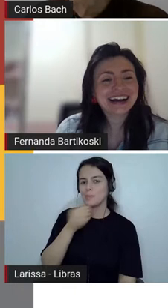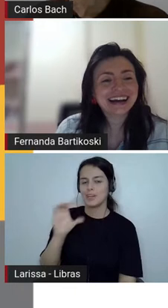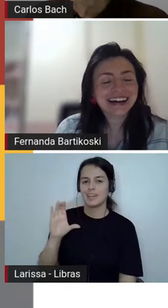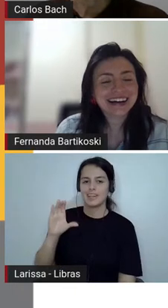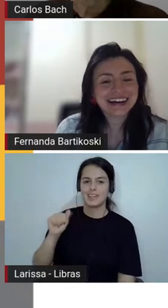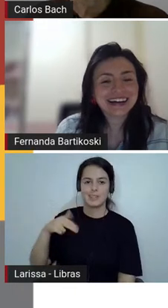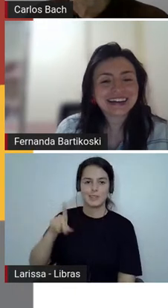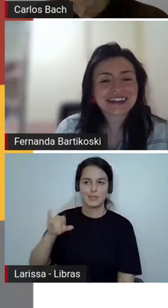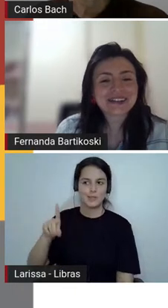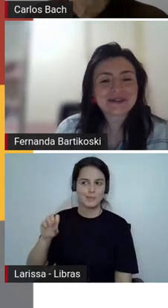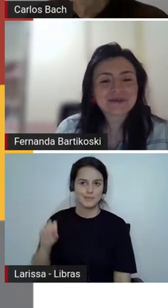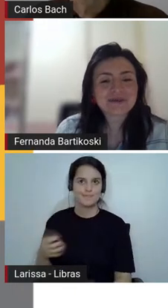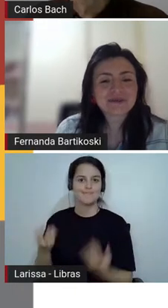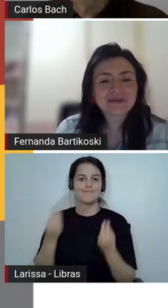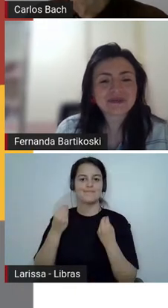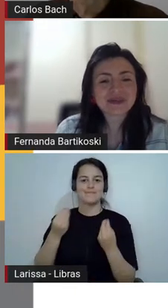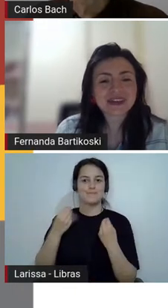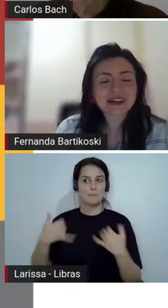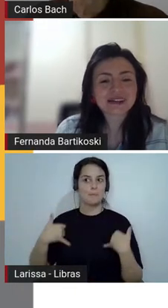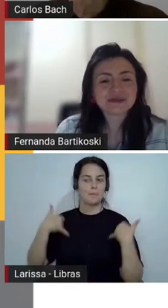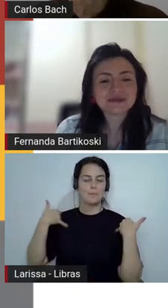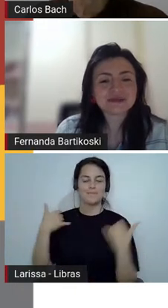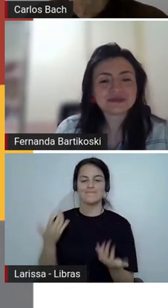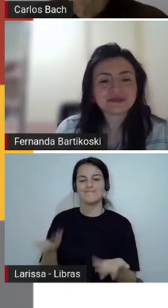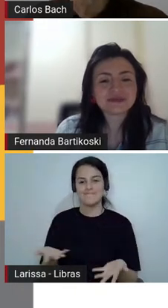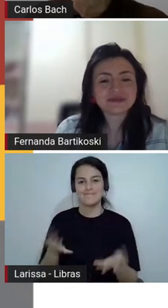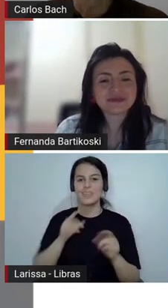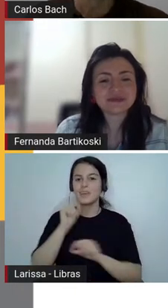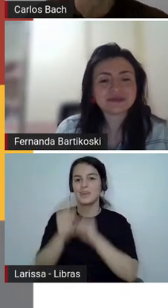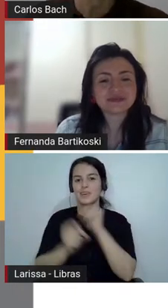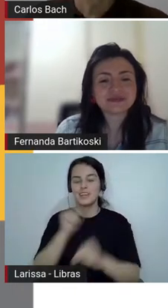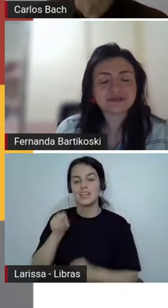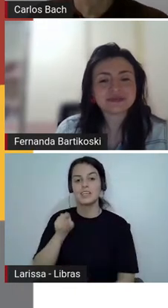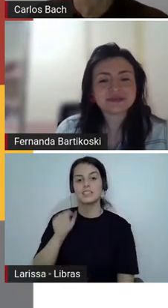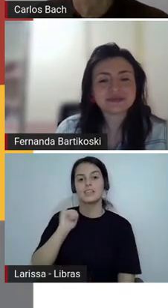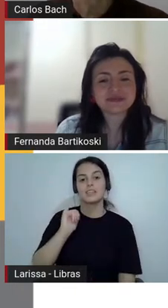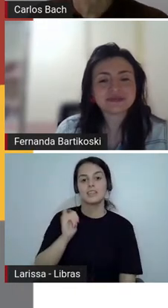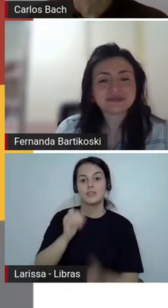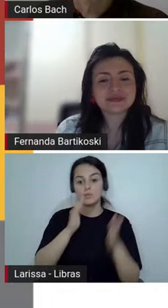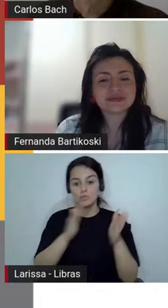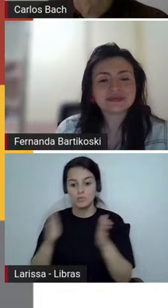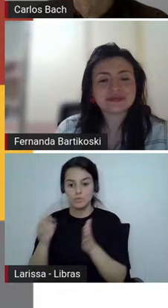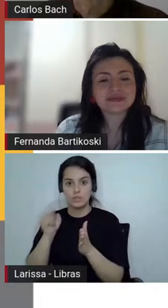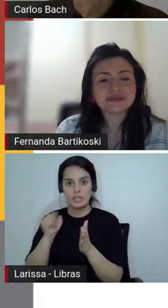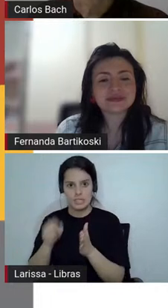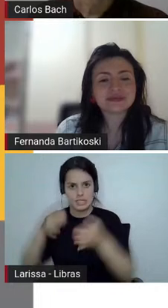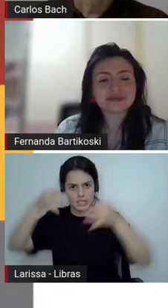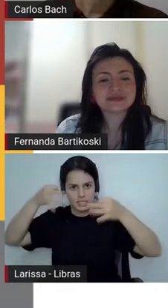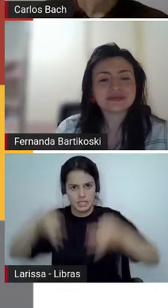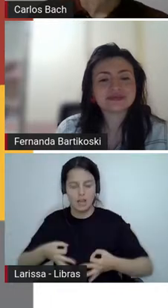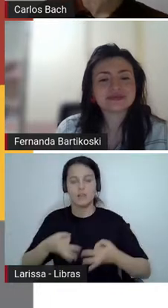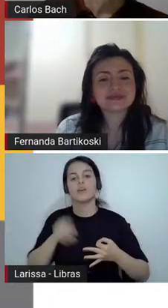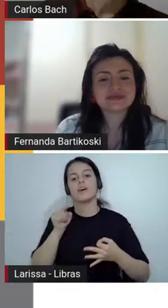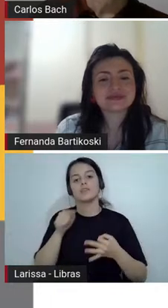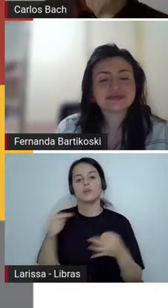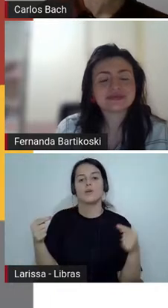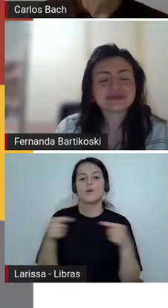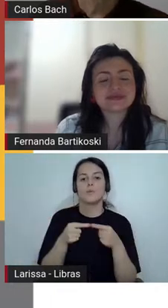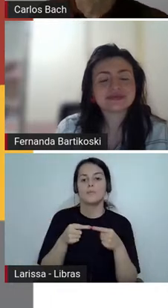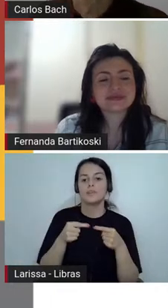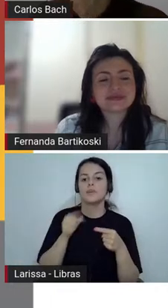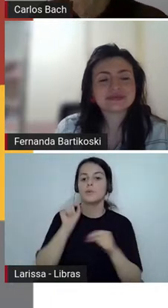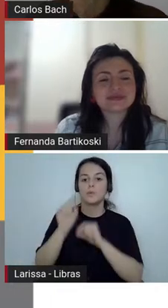crônica brasileira bem realizada, participa de uma língua geral lírica, irônica, casual, hora